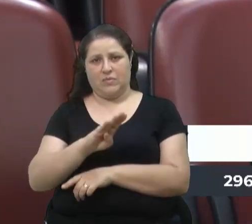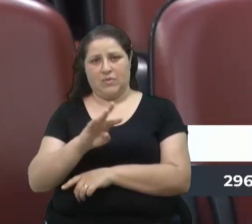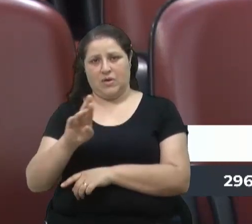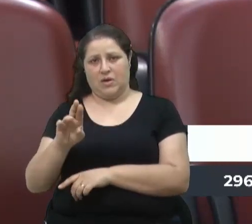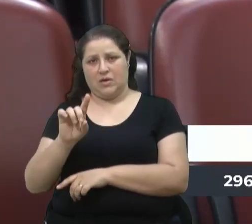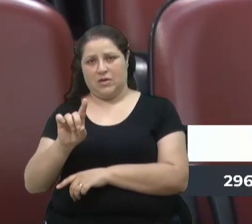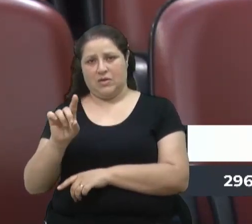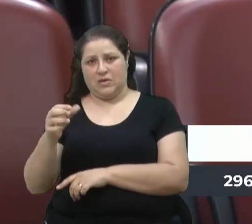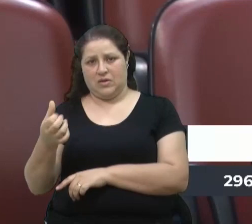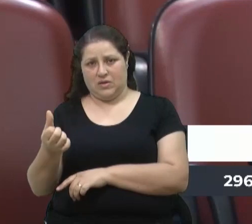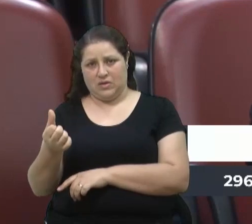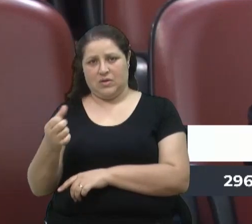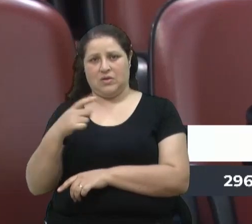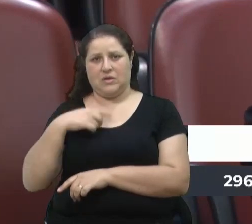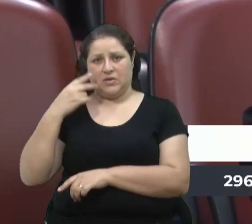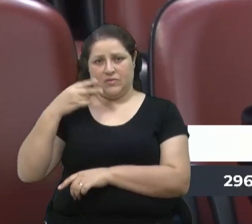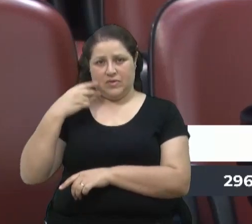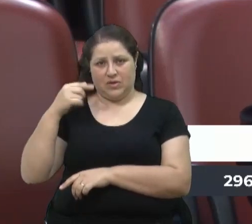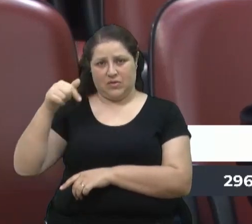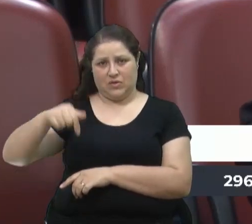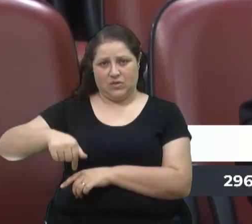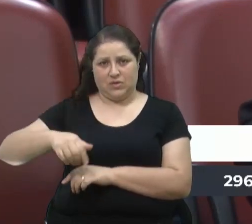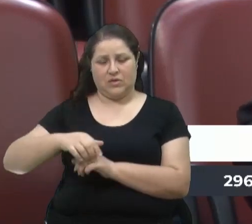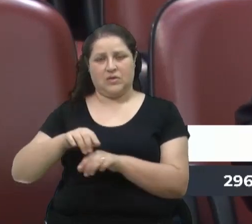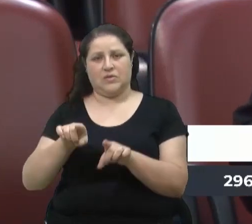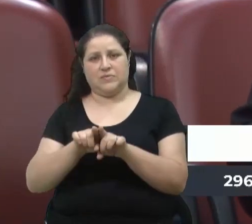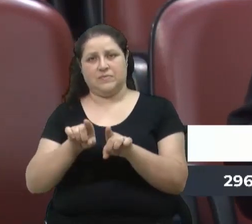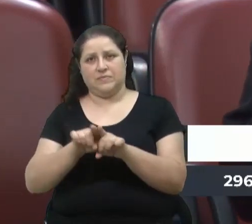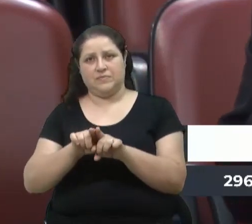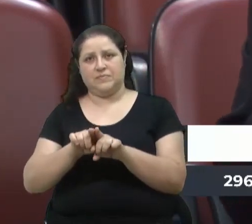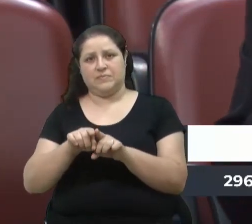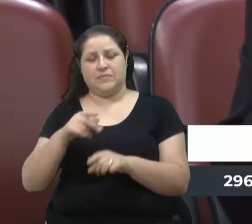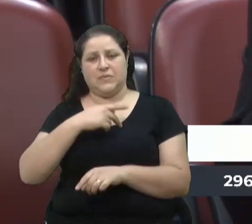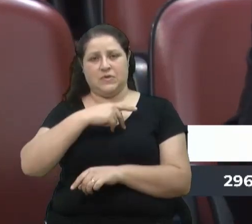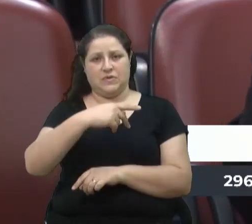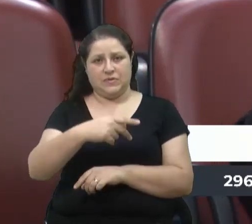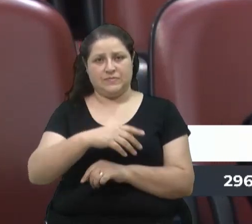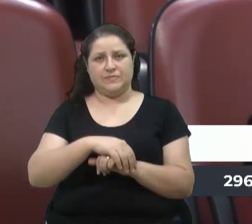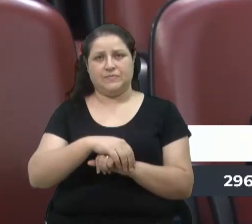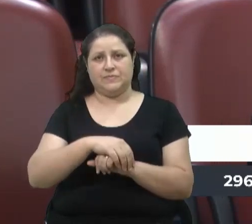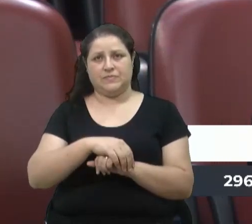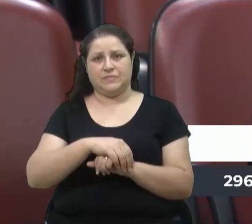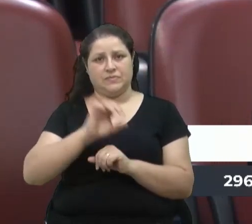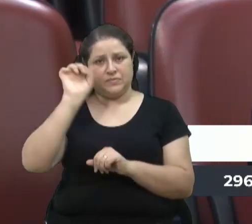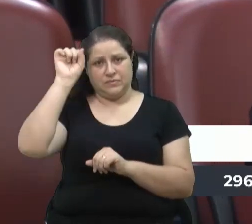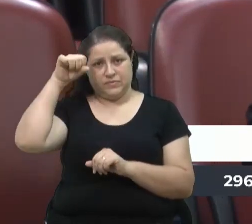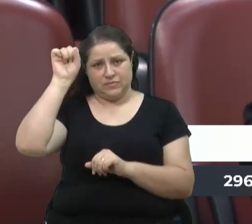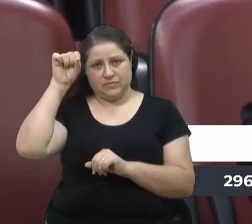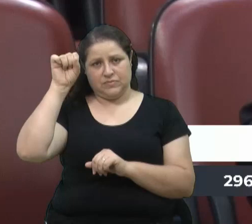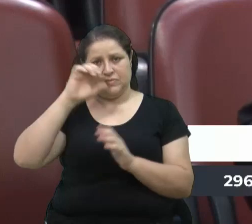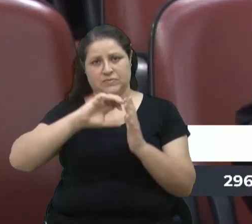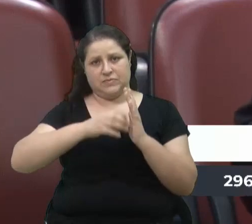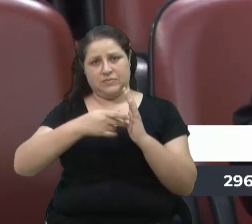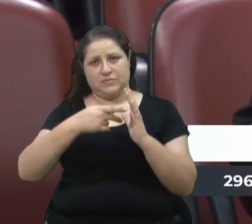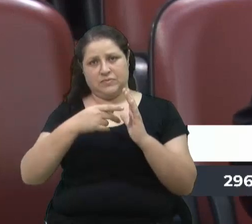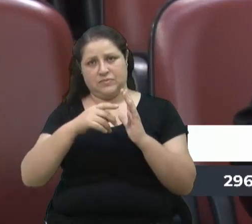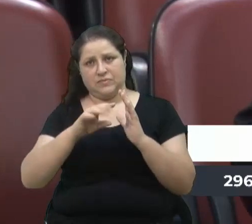aí com os vereadores daqui da casa, presidente Clóvis Xuxa, do PTB,